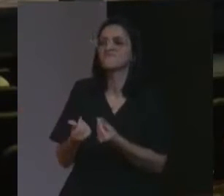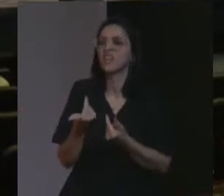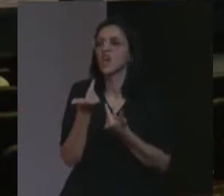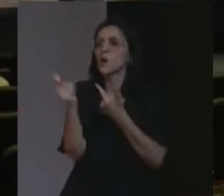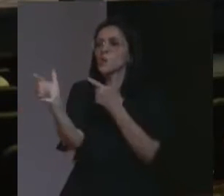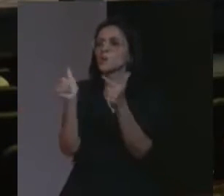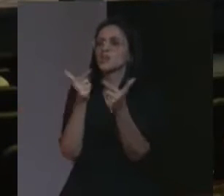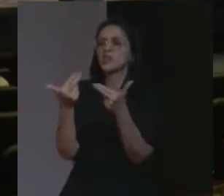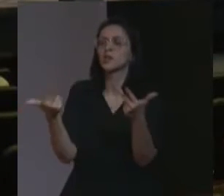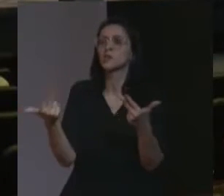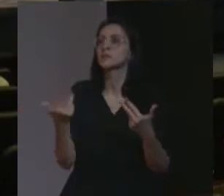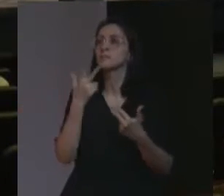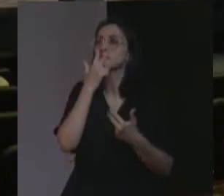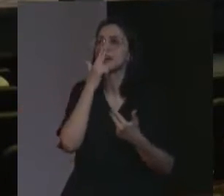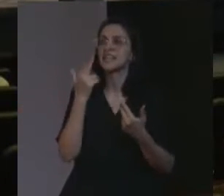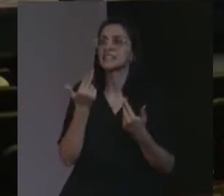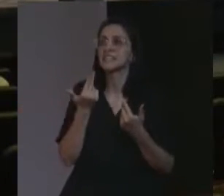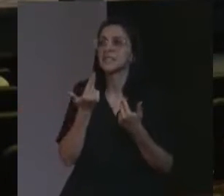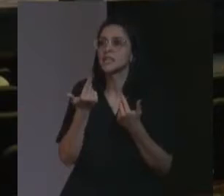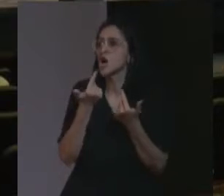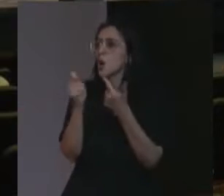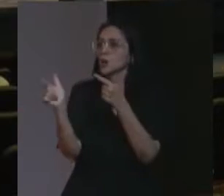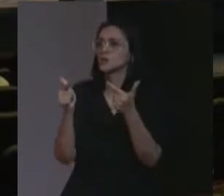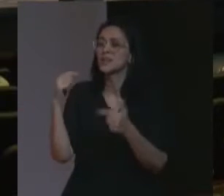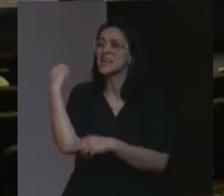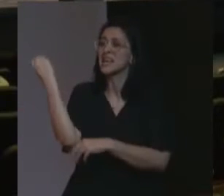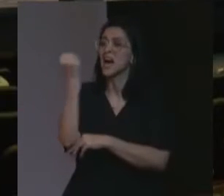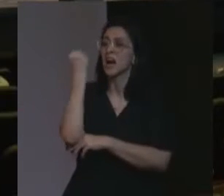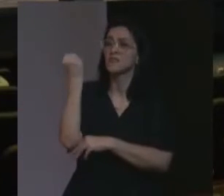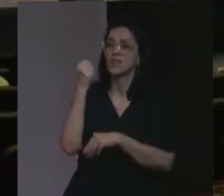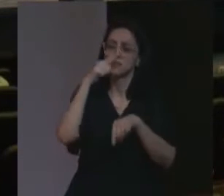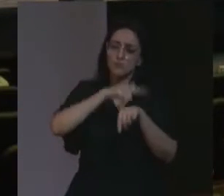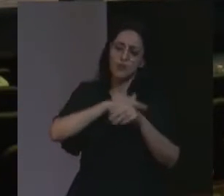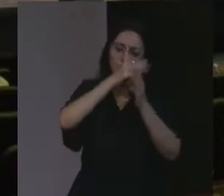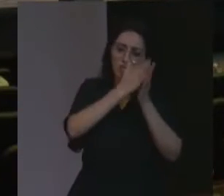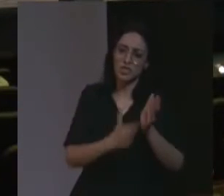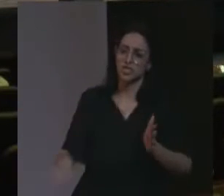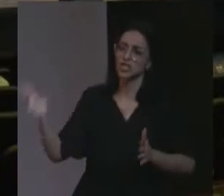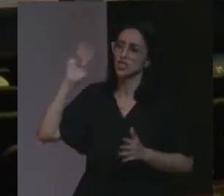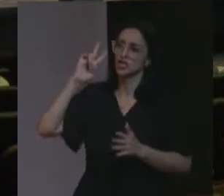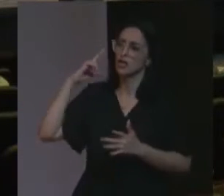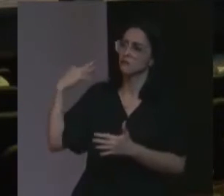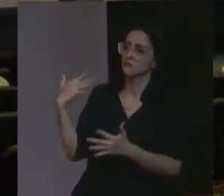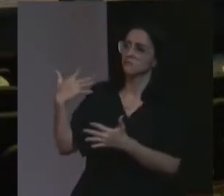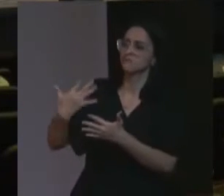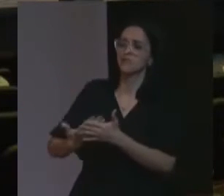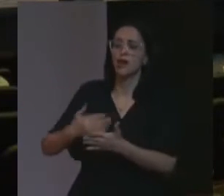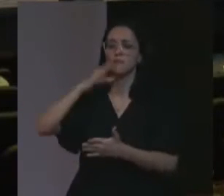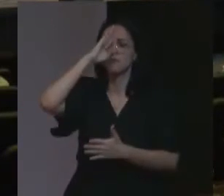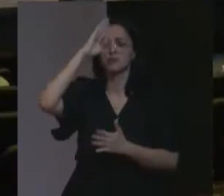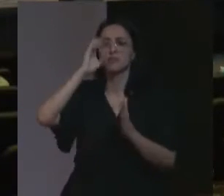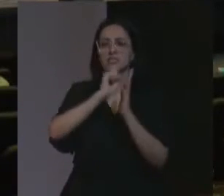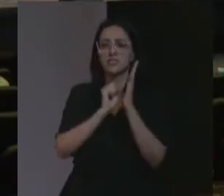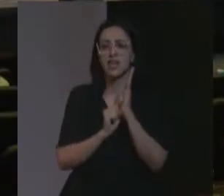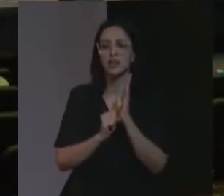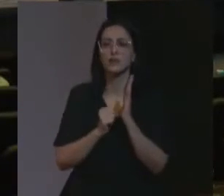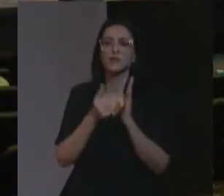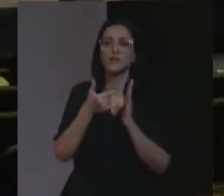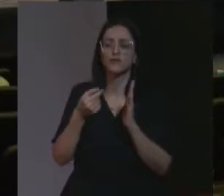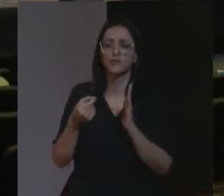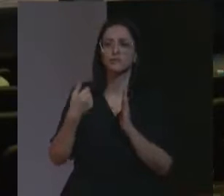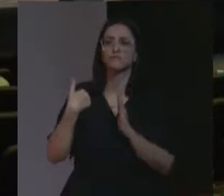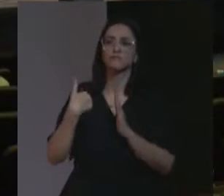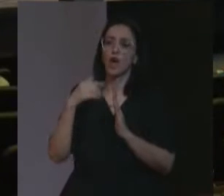atrocidades, ímpares, ocorridas, durante a história, e principalmente, no nosso século XX, na Bósnia, na